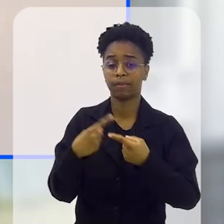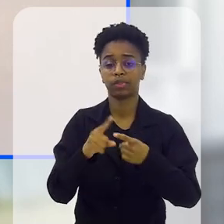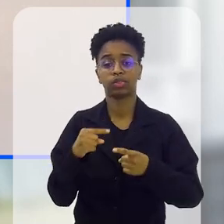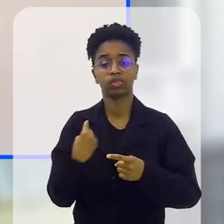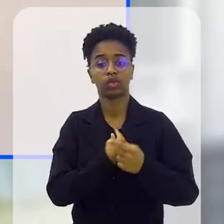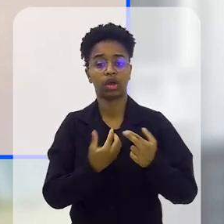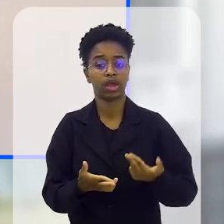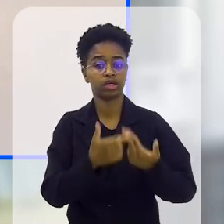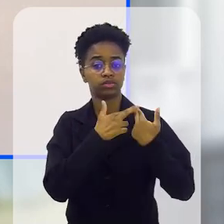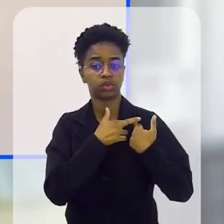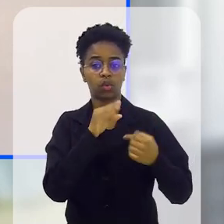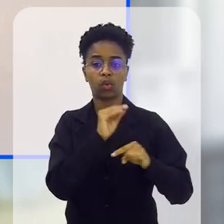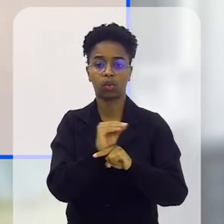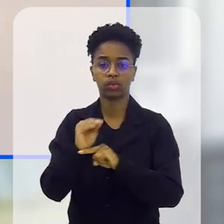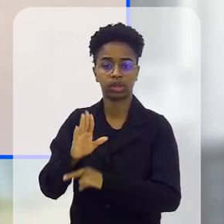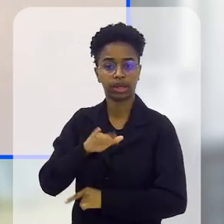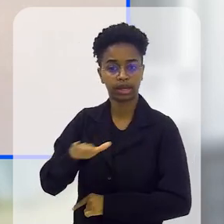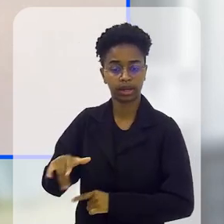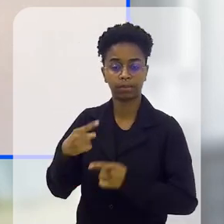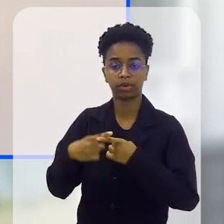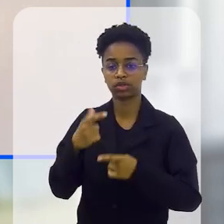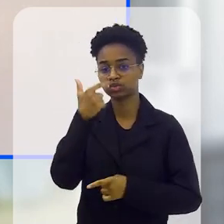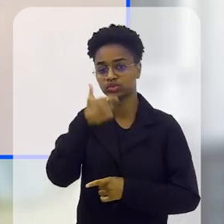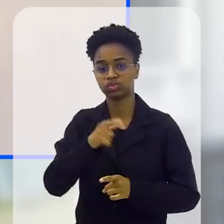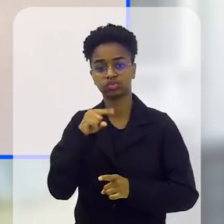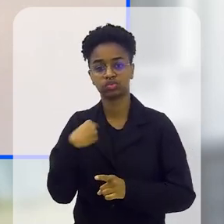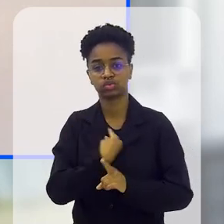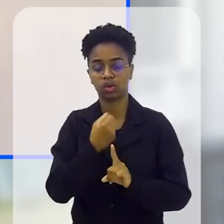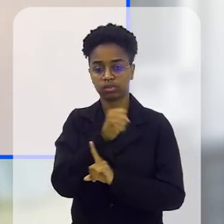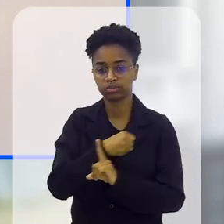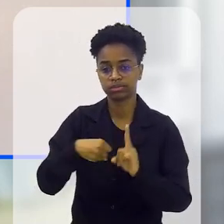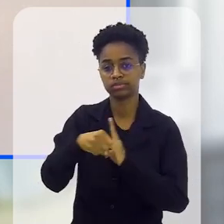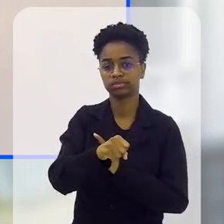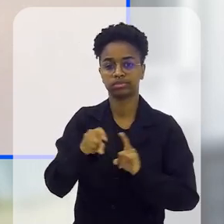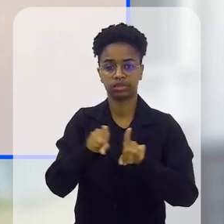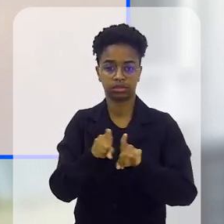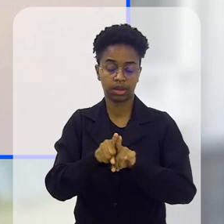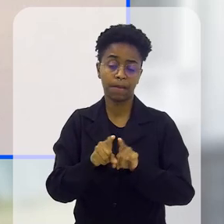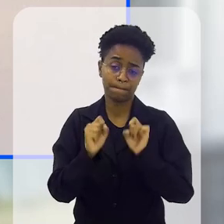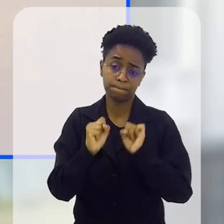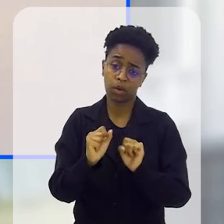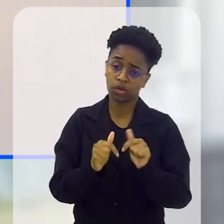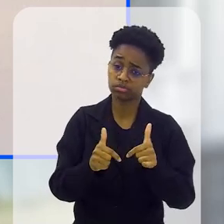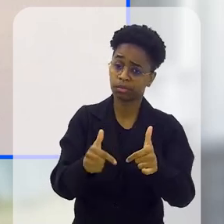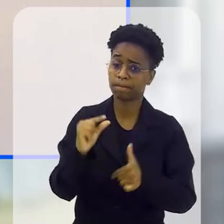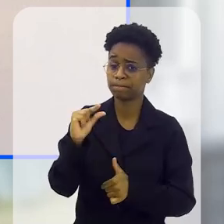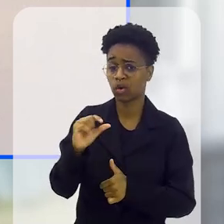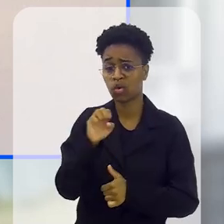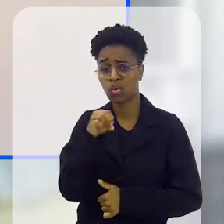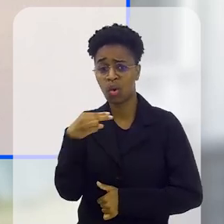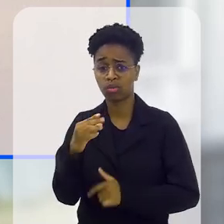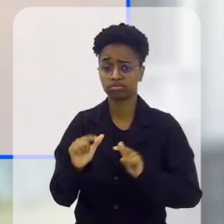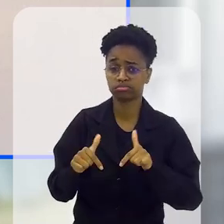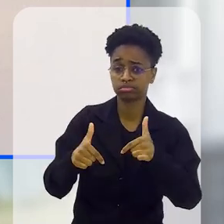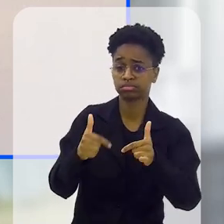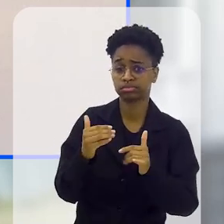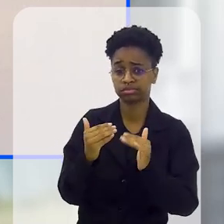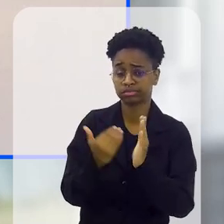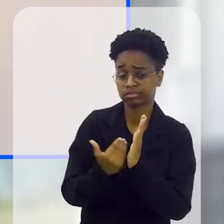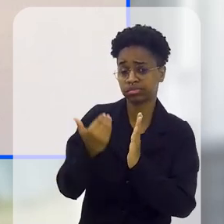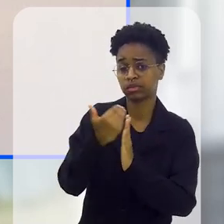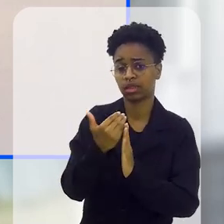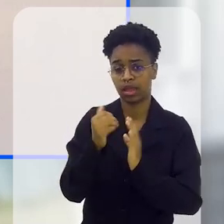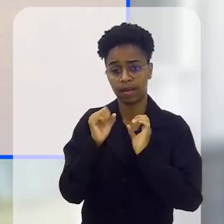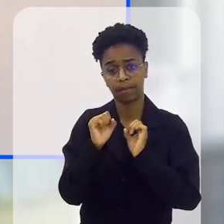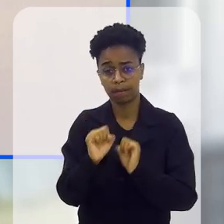fazer um pouco, é a nossa responsabilidade cuidar dessas crianças como sociedade também. Todo mundo tem um pouco para fazer, ou muito